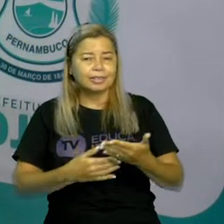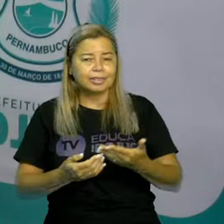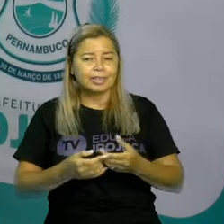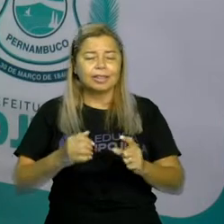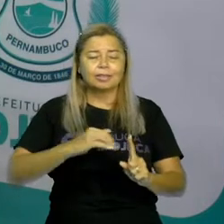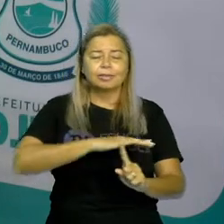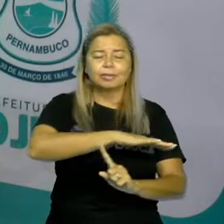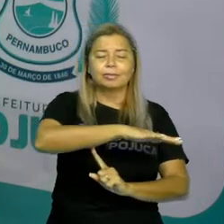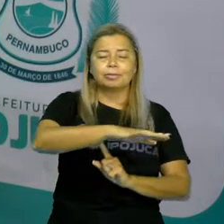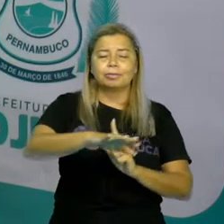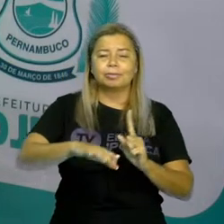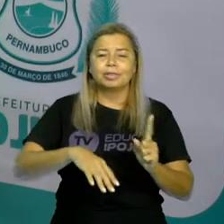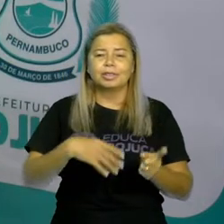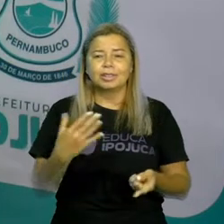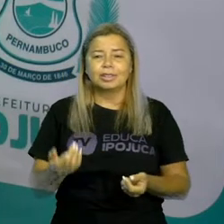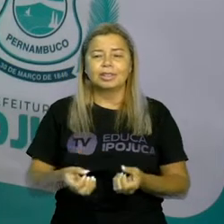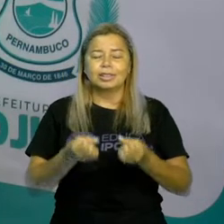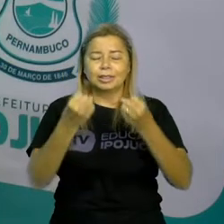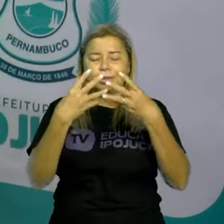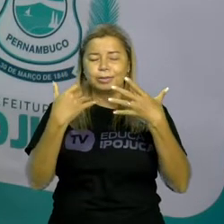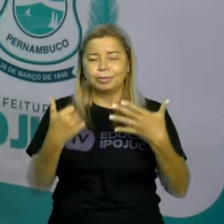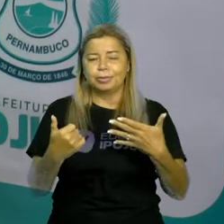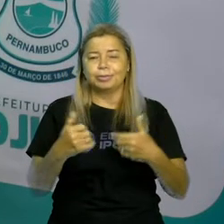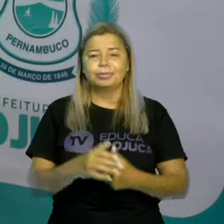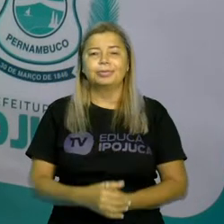saudável e agradável.